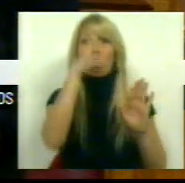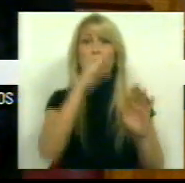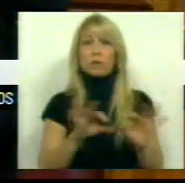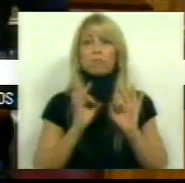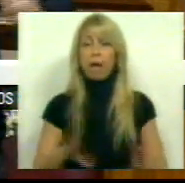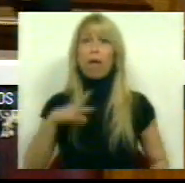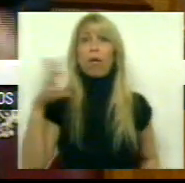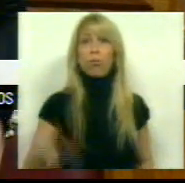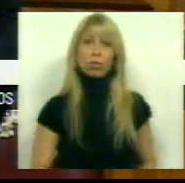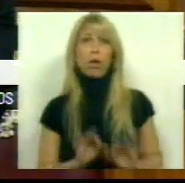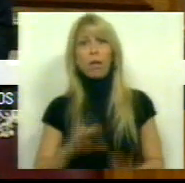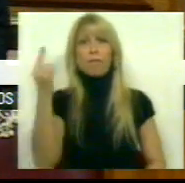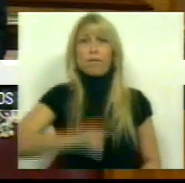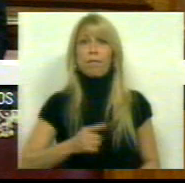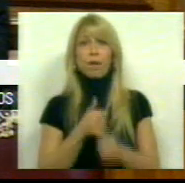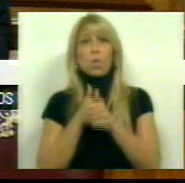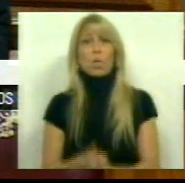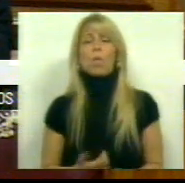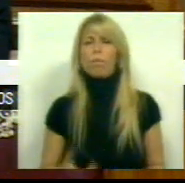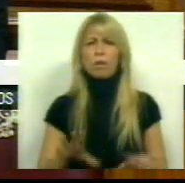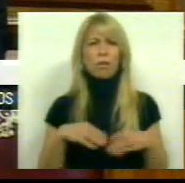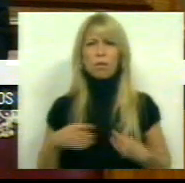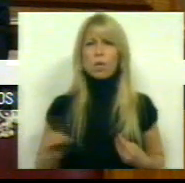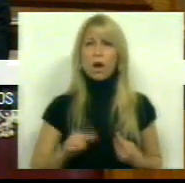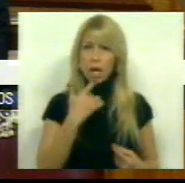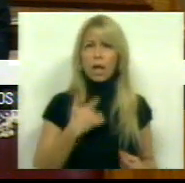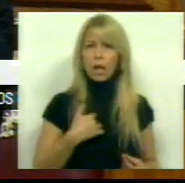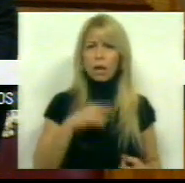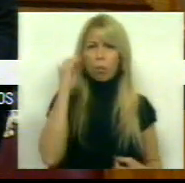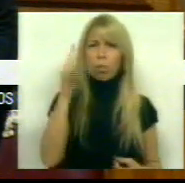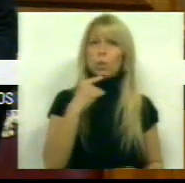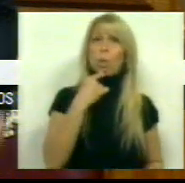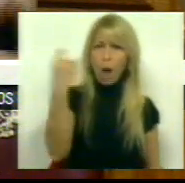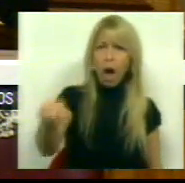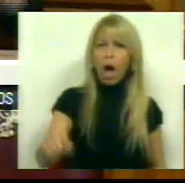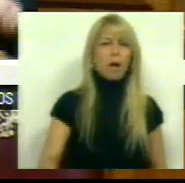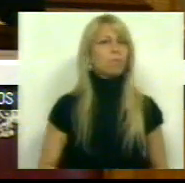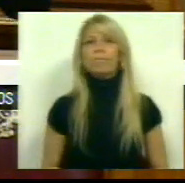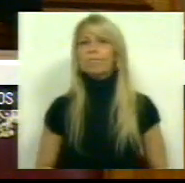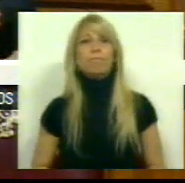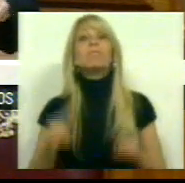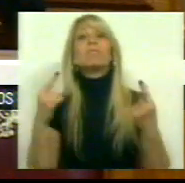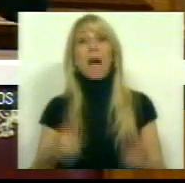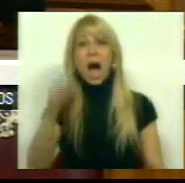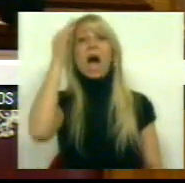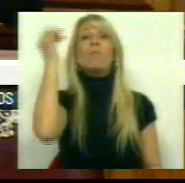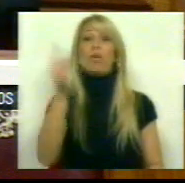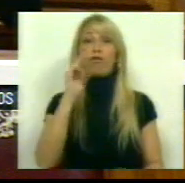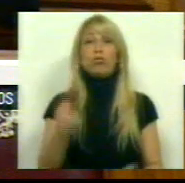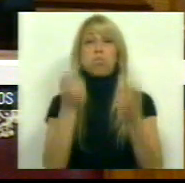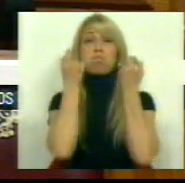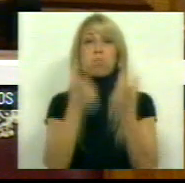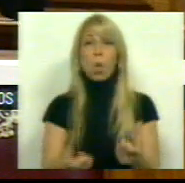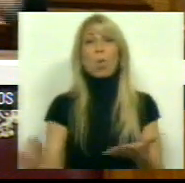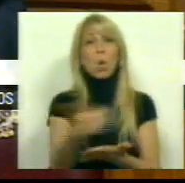conseguir cumprir, não aceitaremos que nos venham dizer que há professores a mais. Há é professores a menos e recursos a